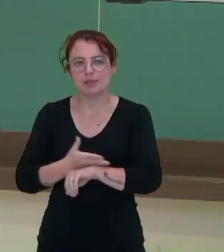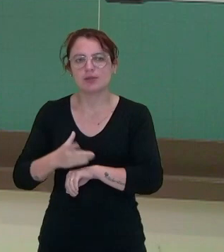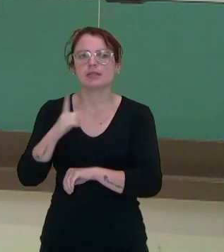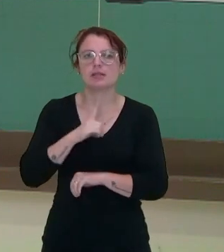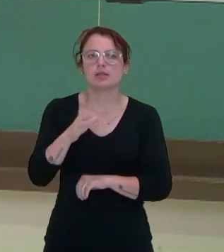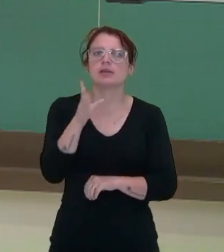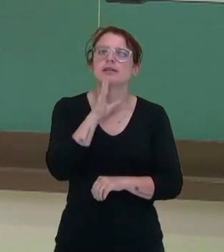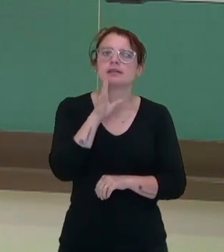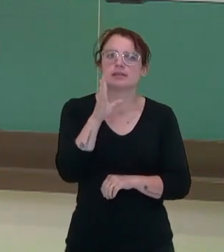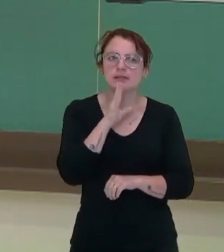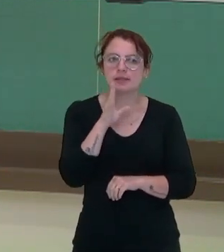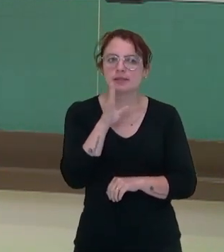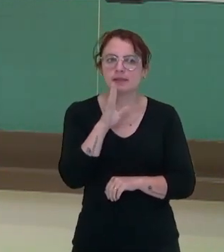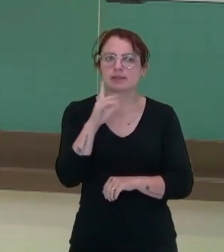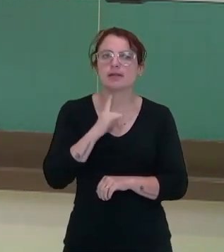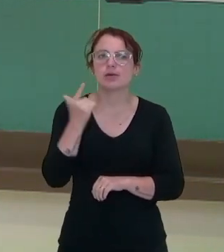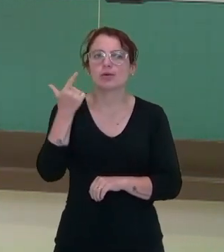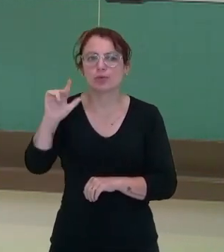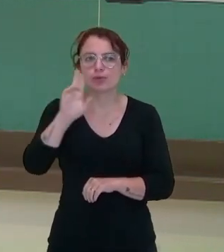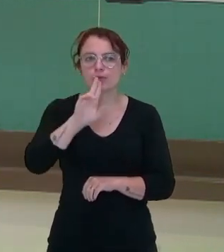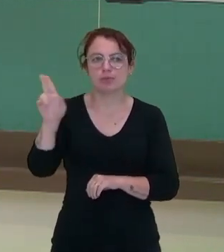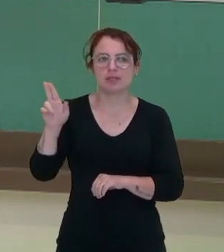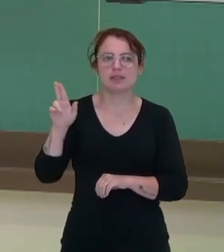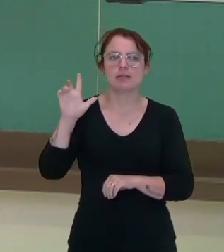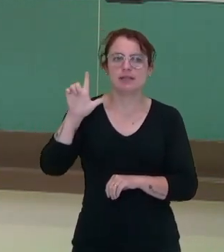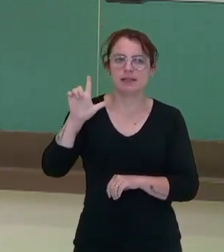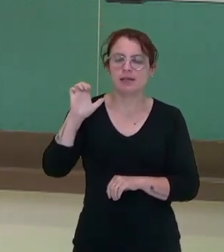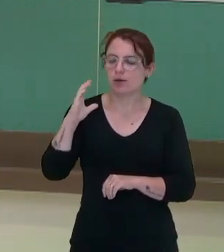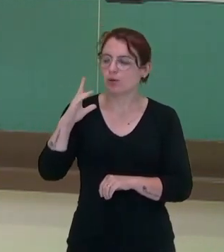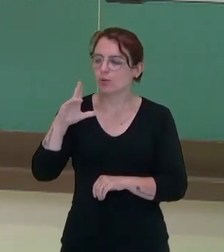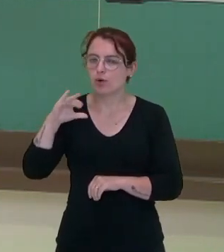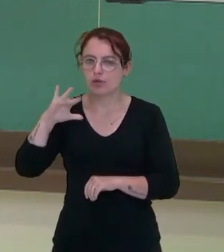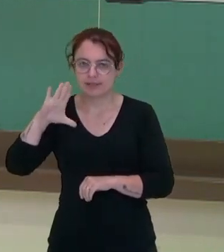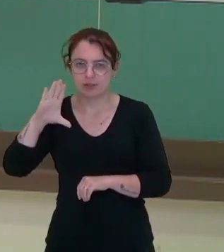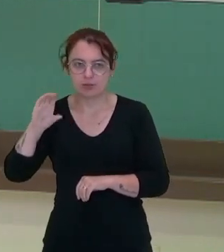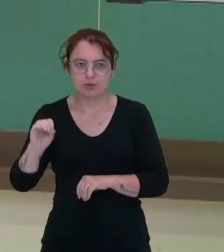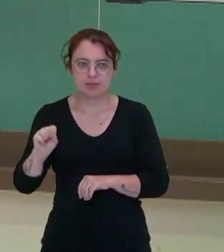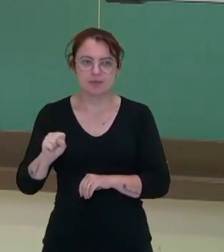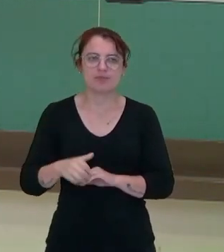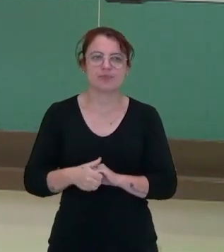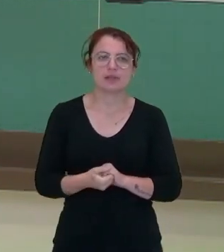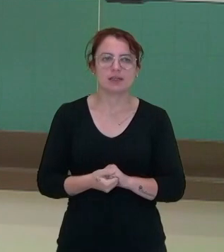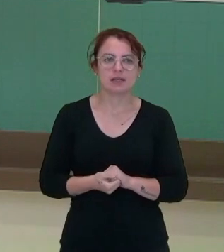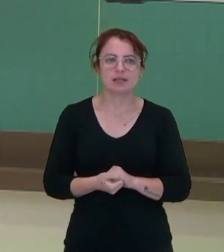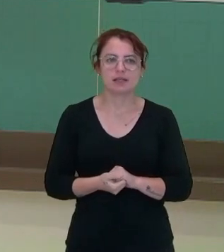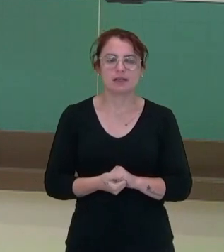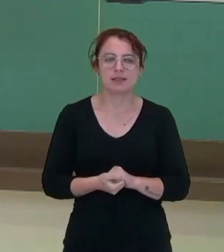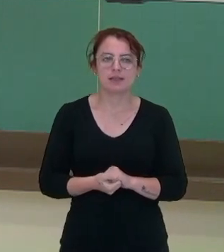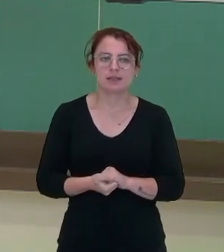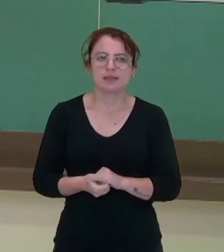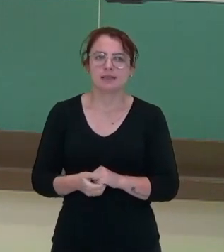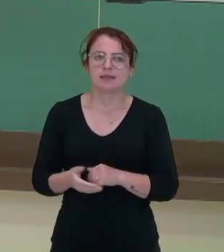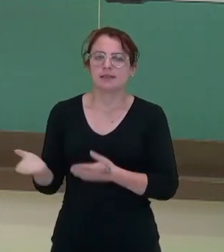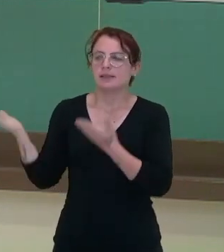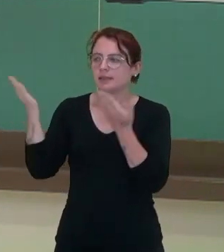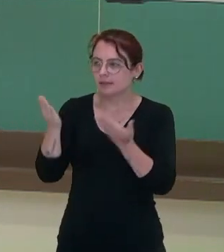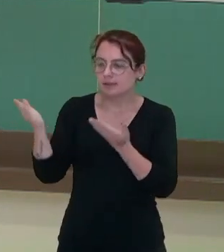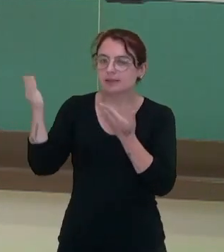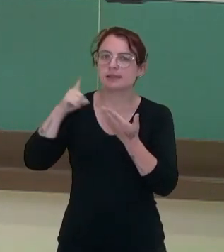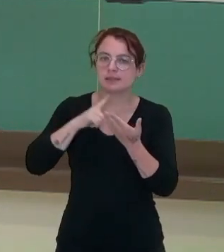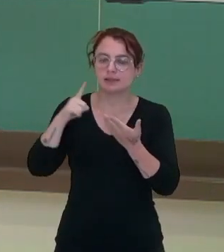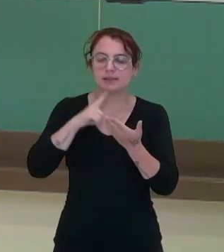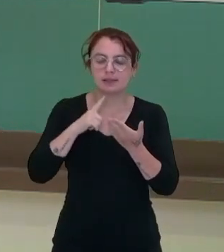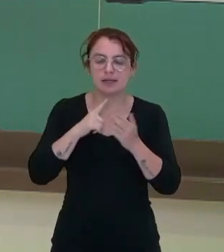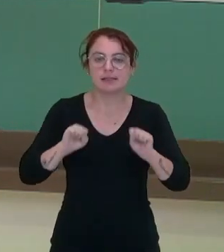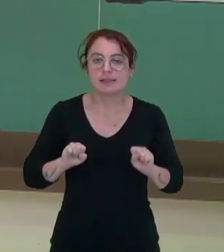conhecidos por um outro nome. É isso aí, os leucócitos. Ou seja, eles protegem o